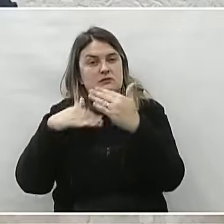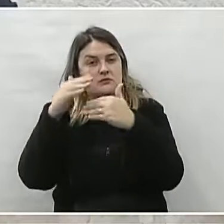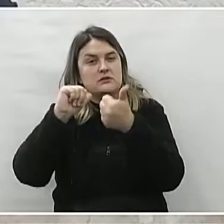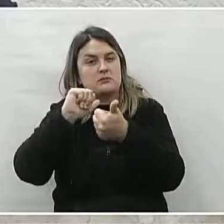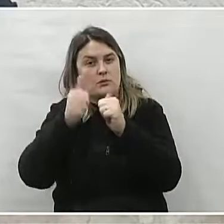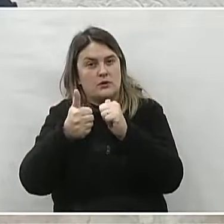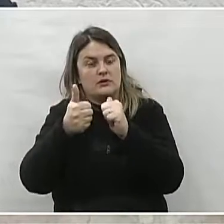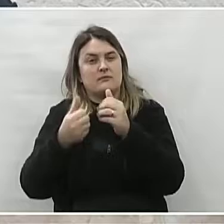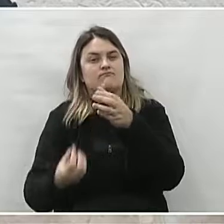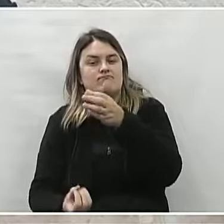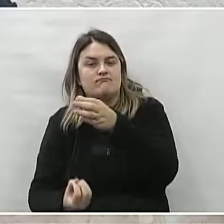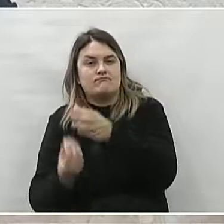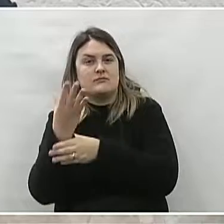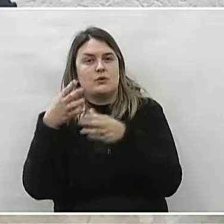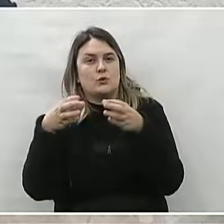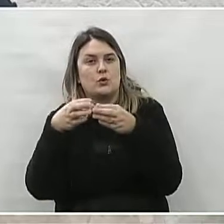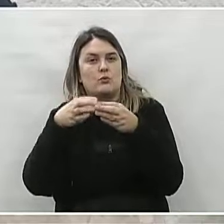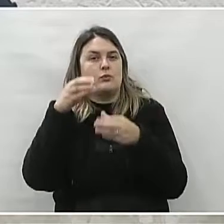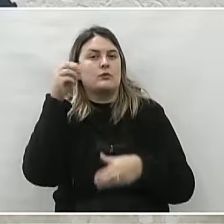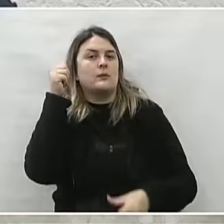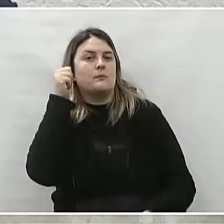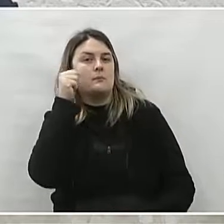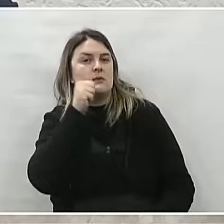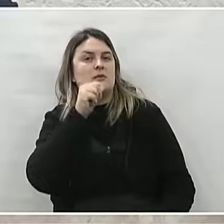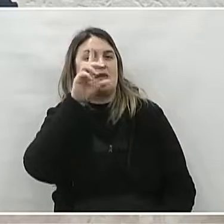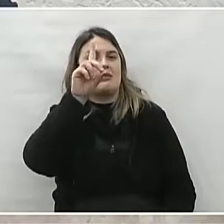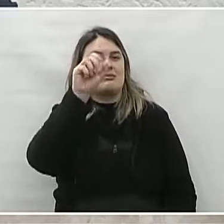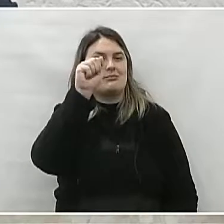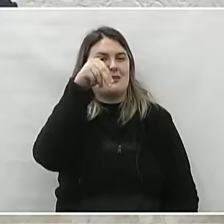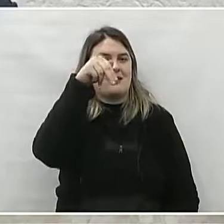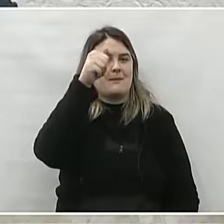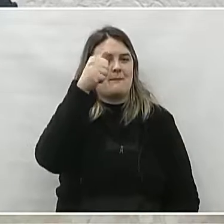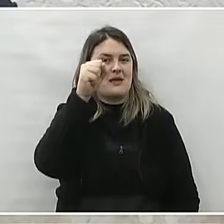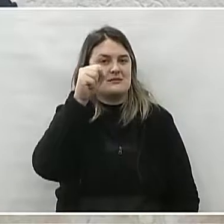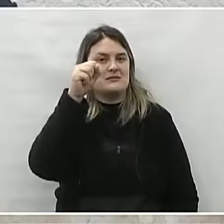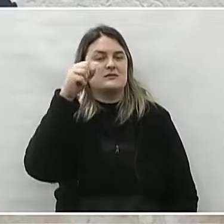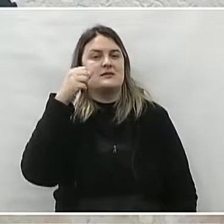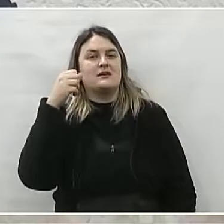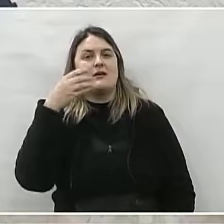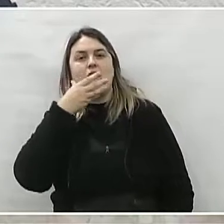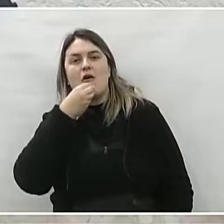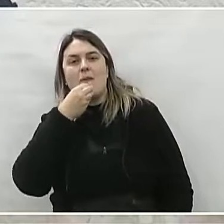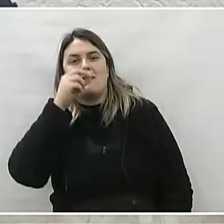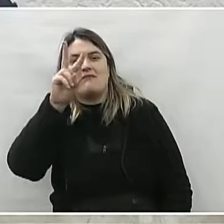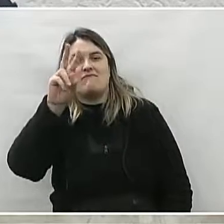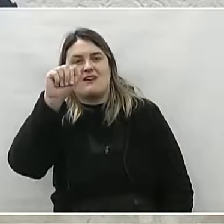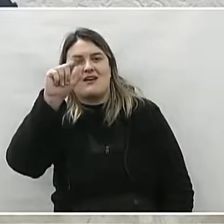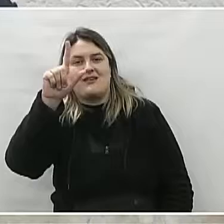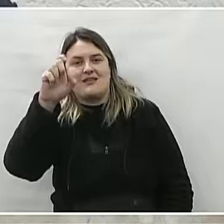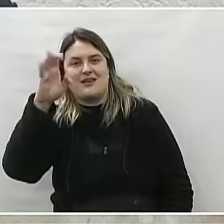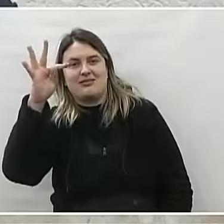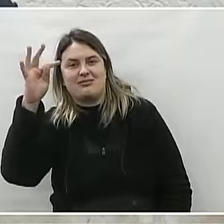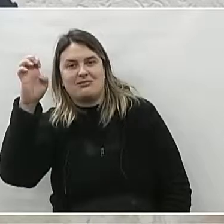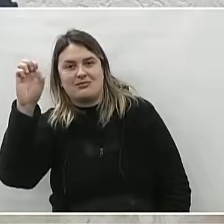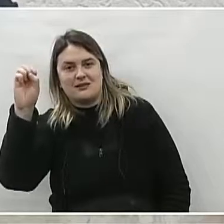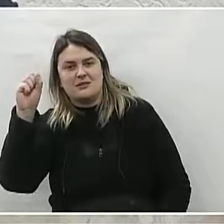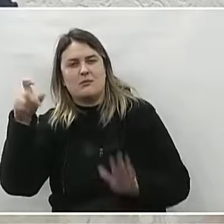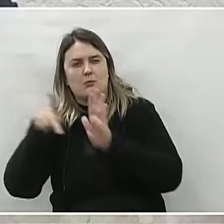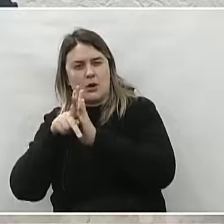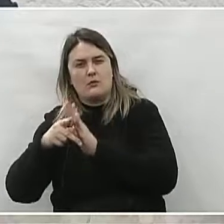Fundou o grupo Damas e Valetes, onde desenvolviam a Bocha masculino e feminino,